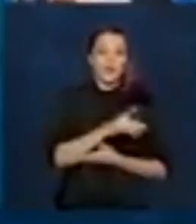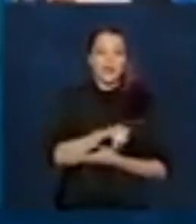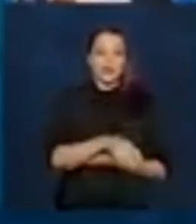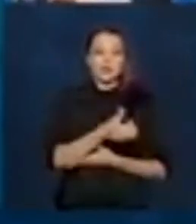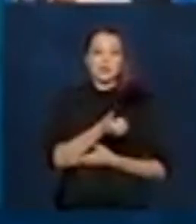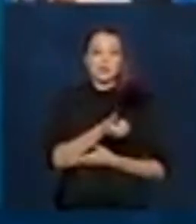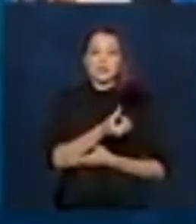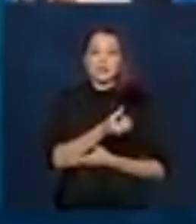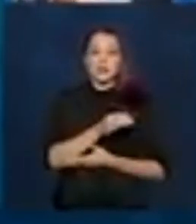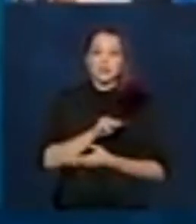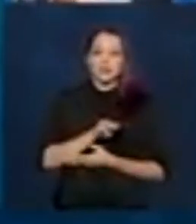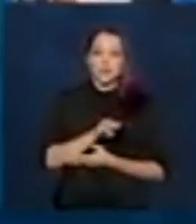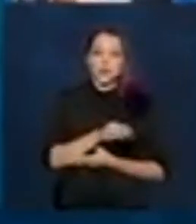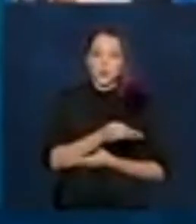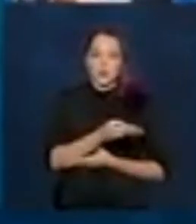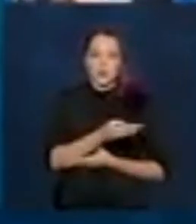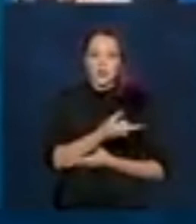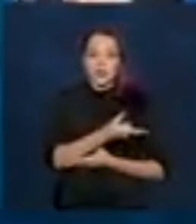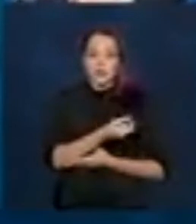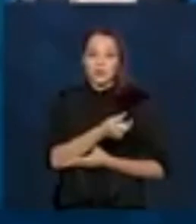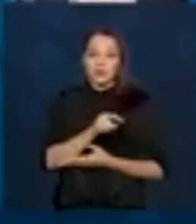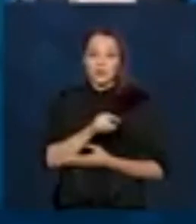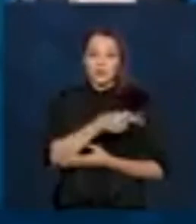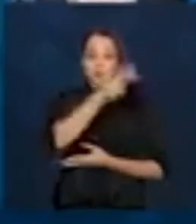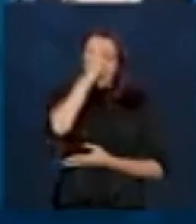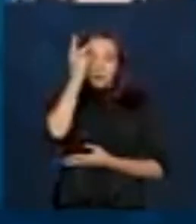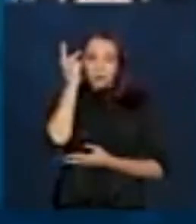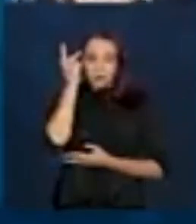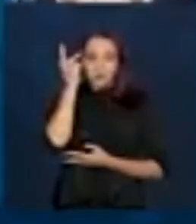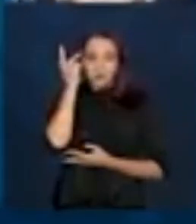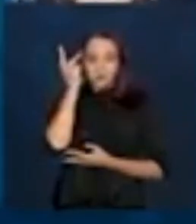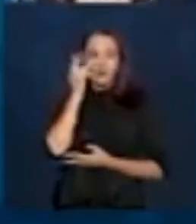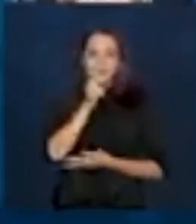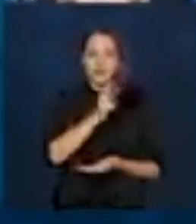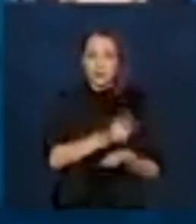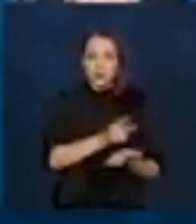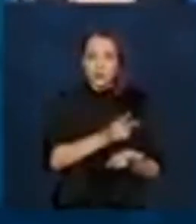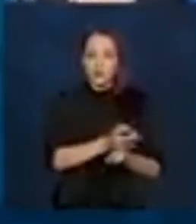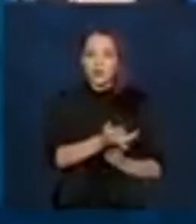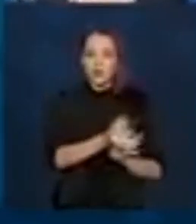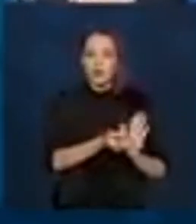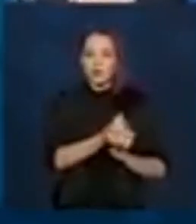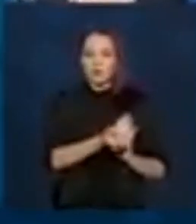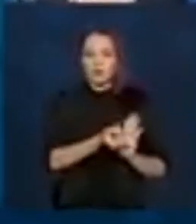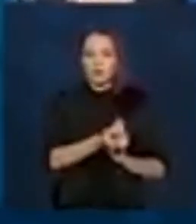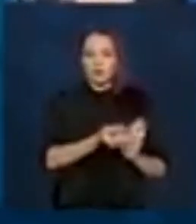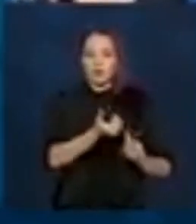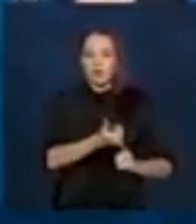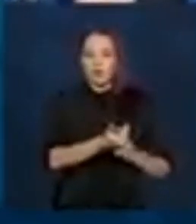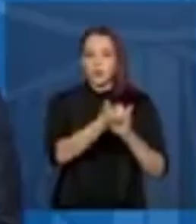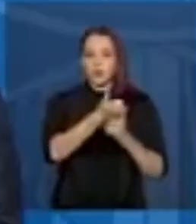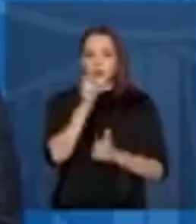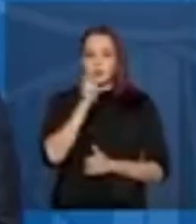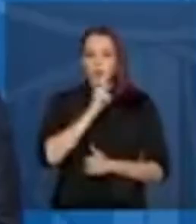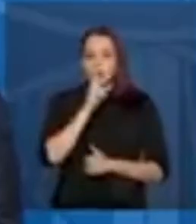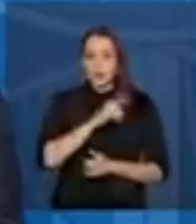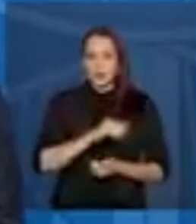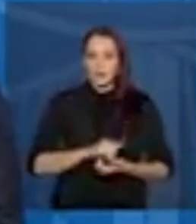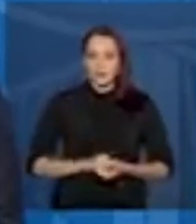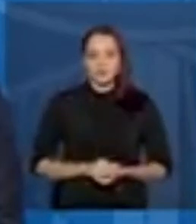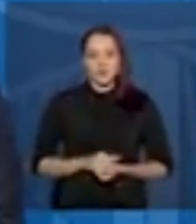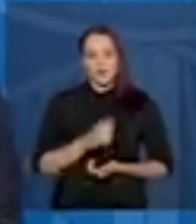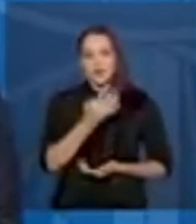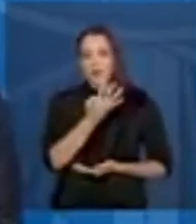16 milhões e 200 mil pessoas que continuam recebendo o auxílio emergencial. A